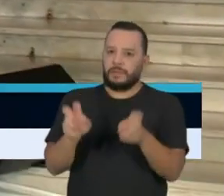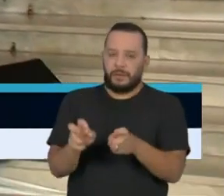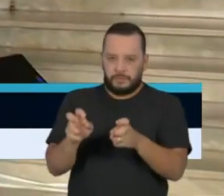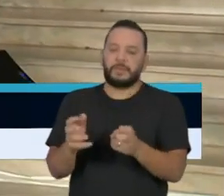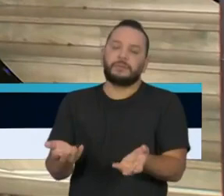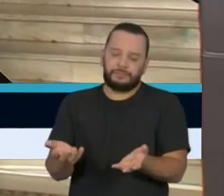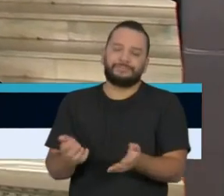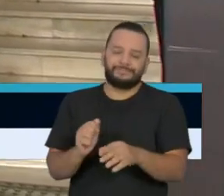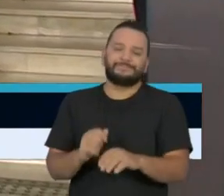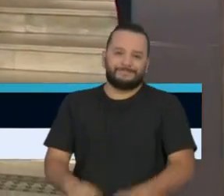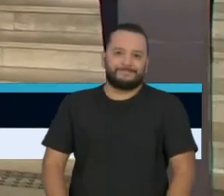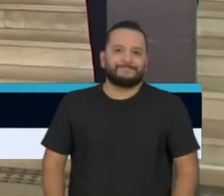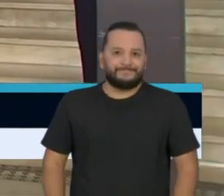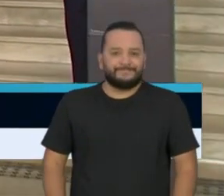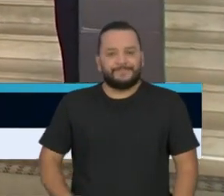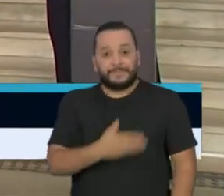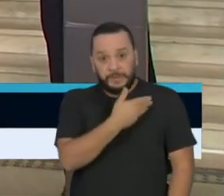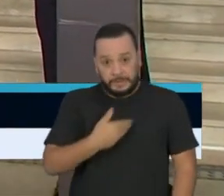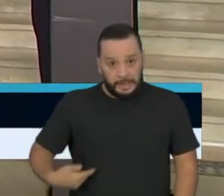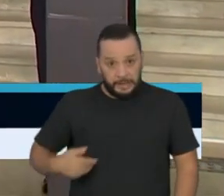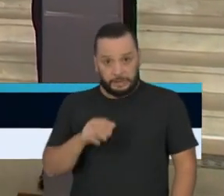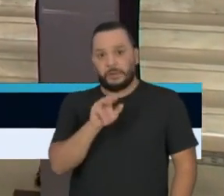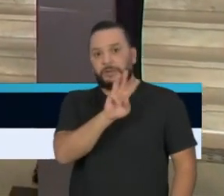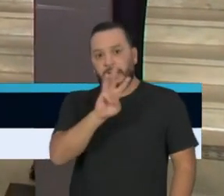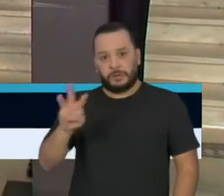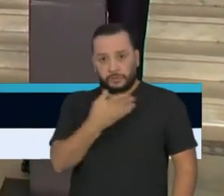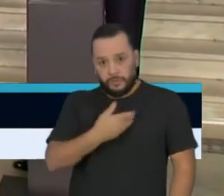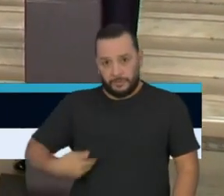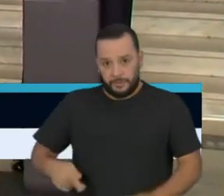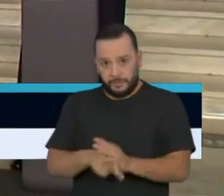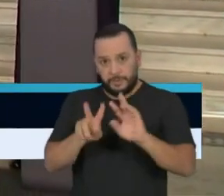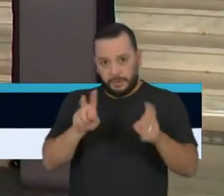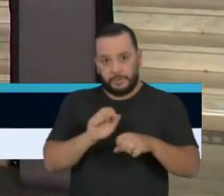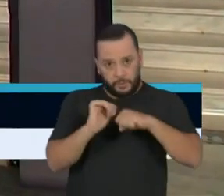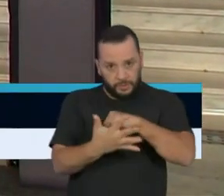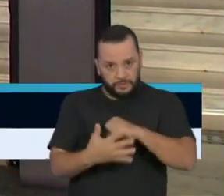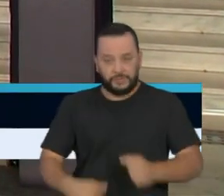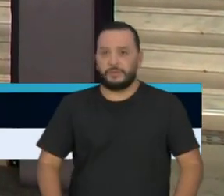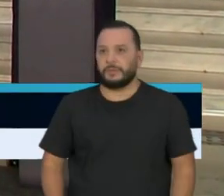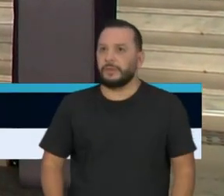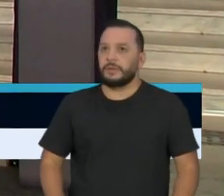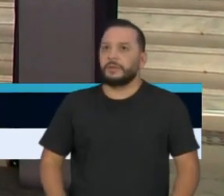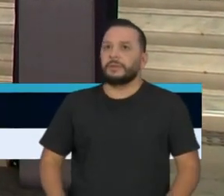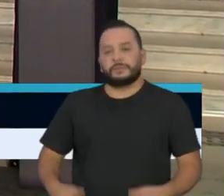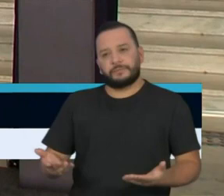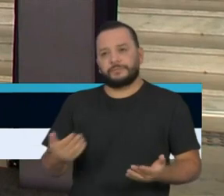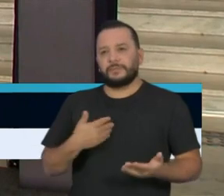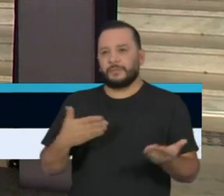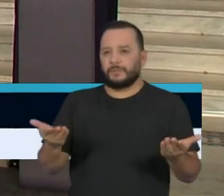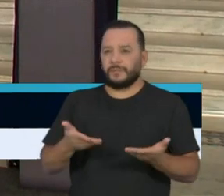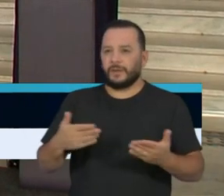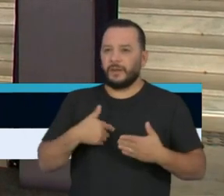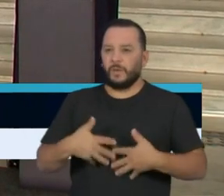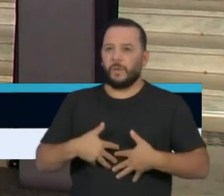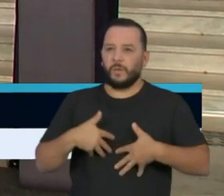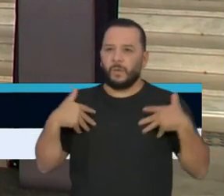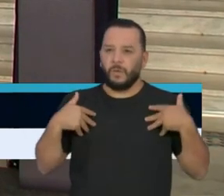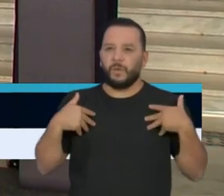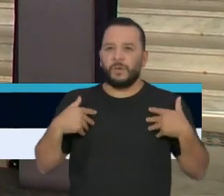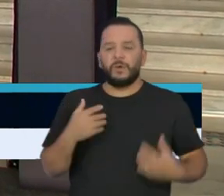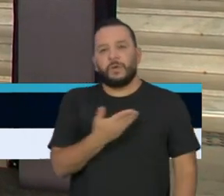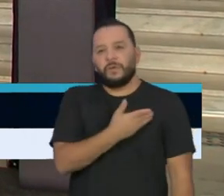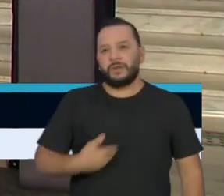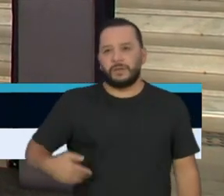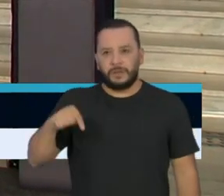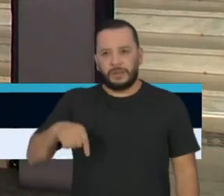Muito obrigado, secretária Patrícia Hellen. Antes de passar a palavra à secretária Célia Parnes, tenho muito orgulho de ser governador de um estado onde nós temos o maior